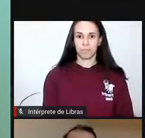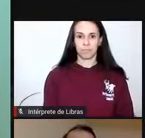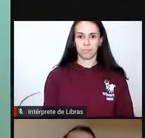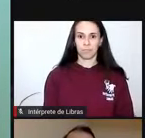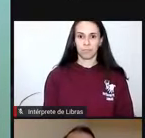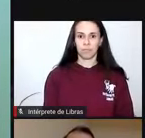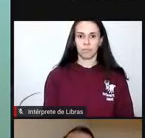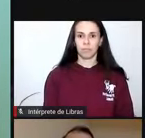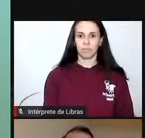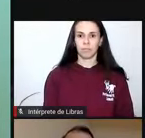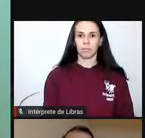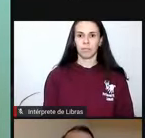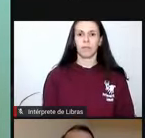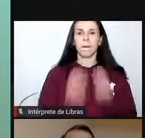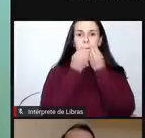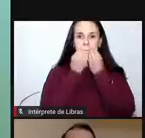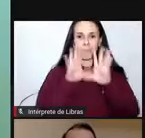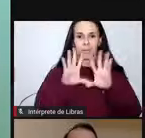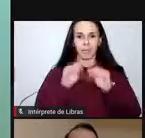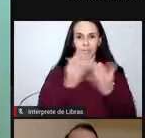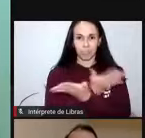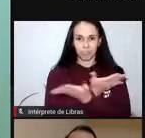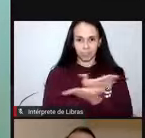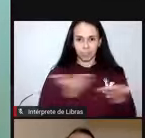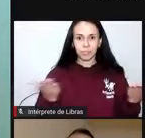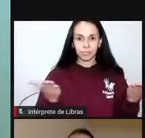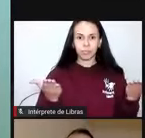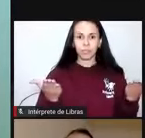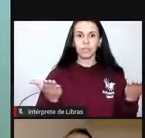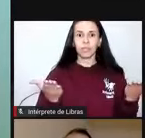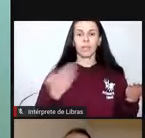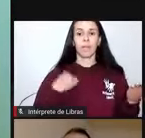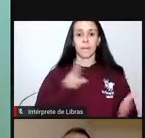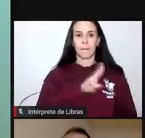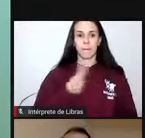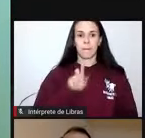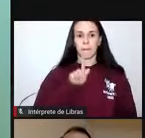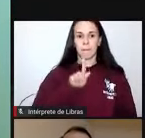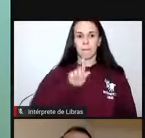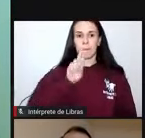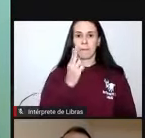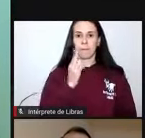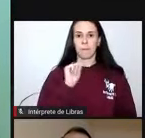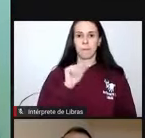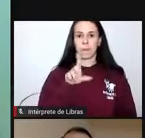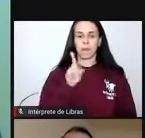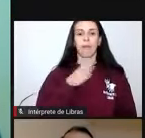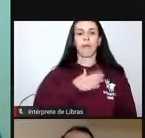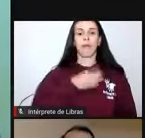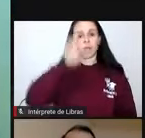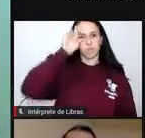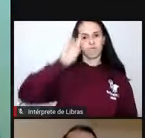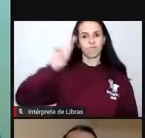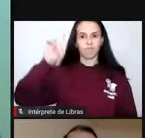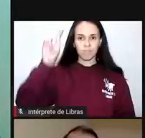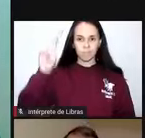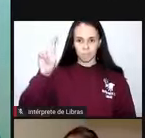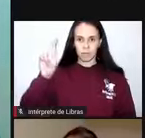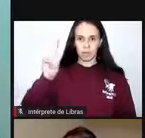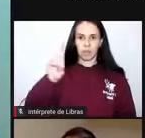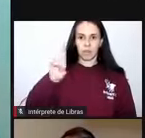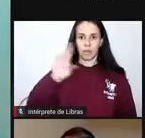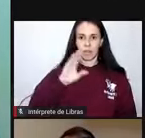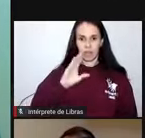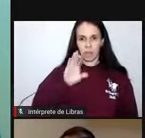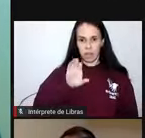Boa noite a todos e todas. Olá, nome é Gerard, atualmente estou como diretor na Sedufism,